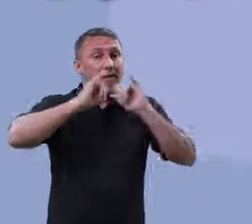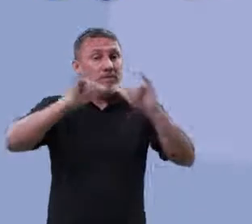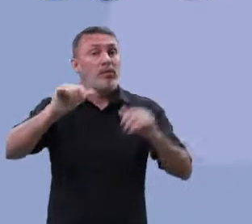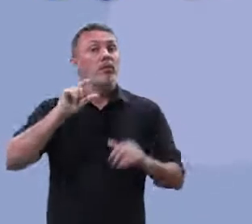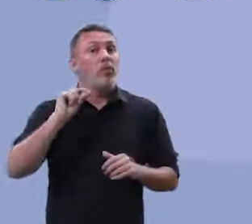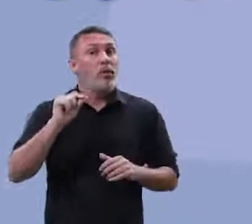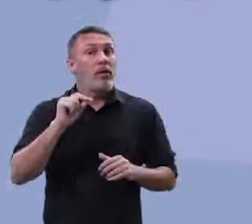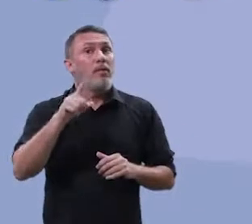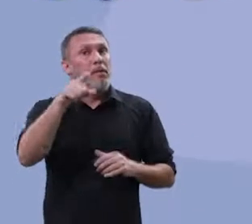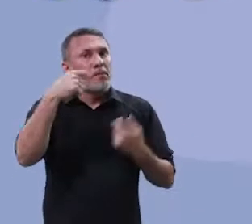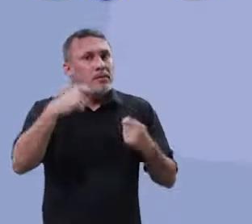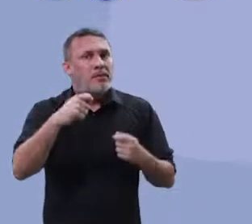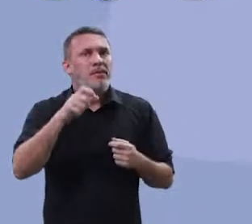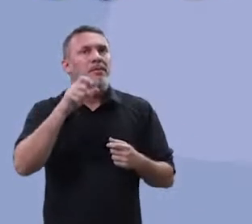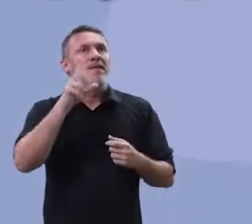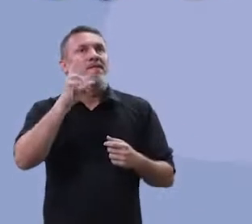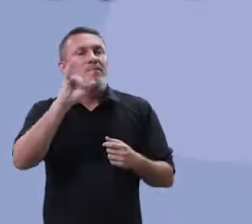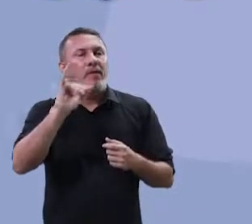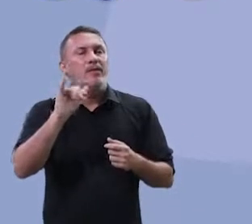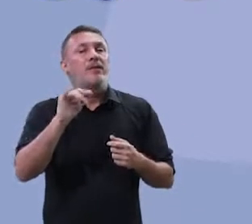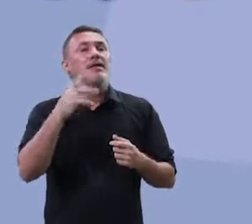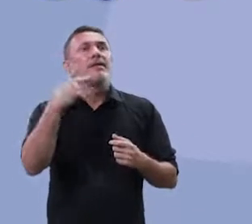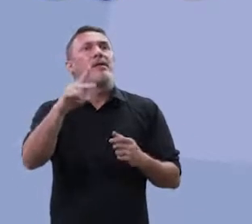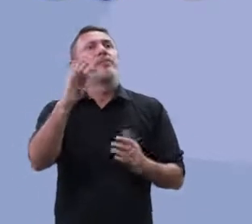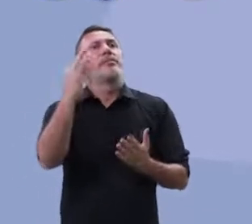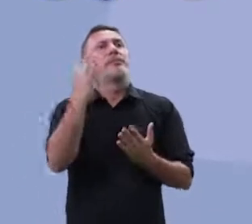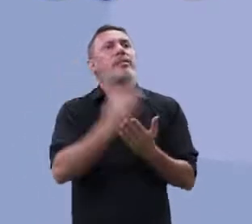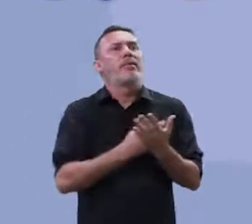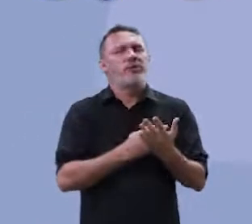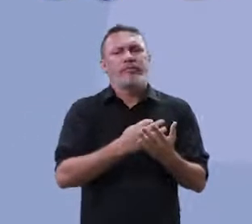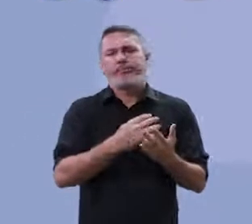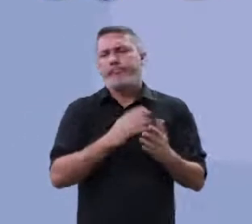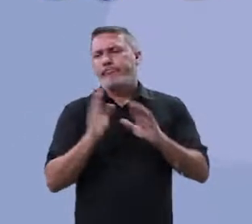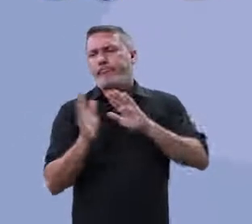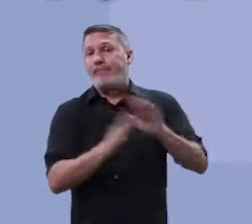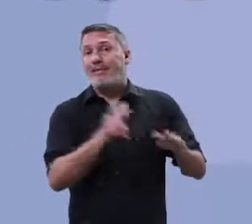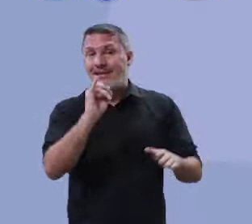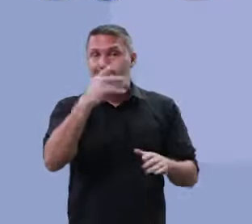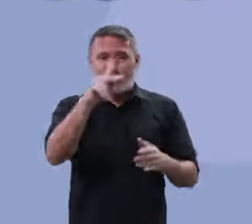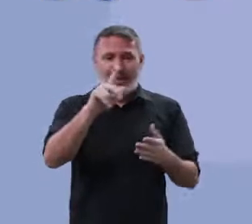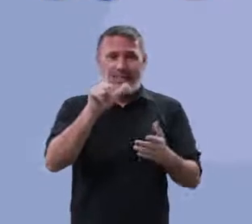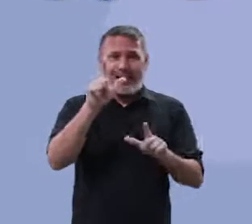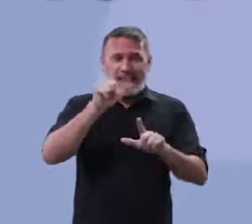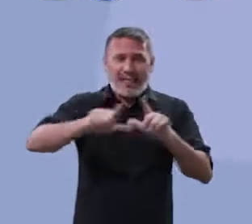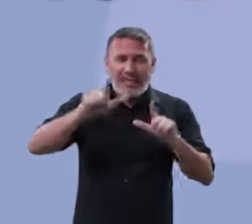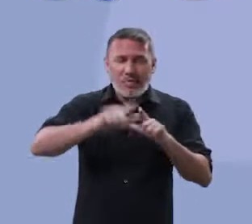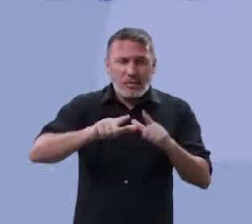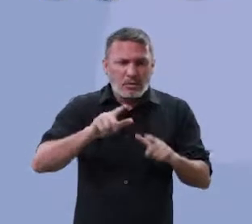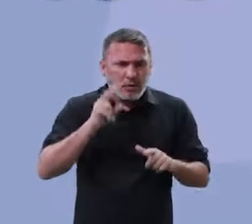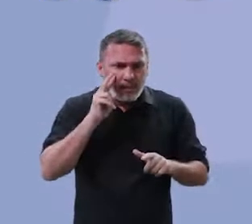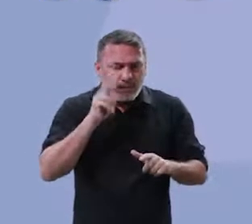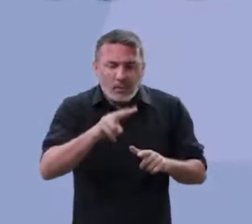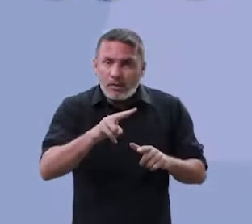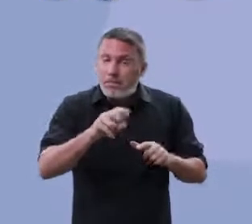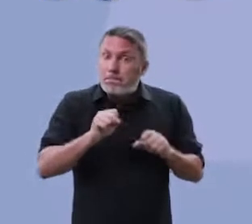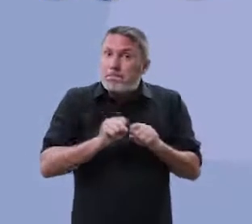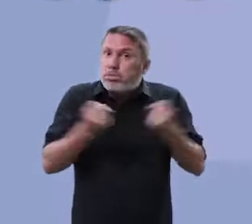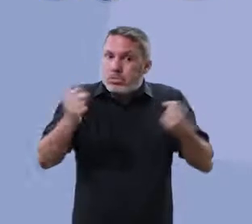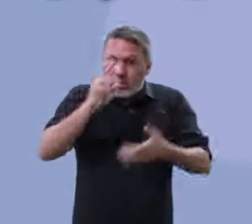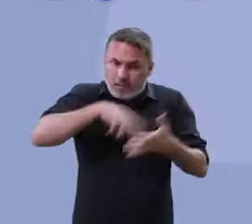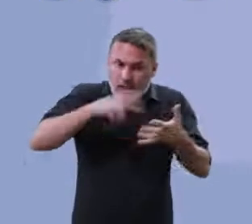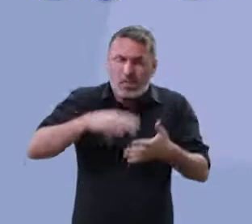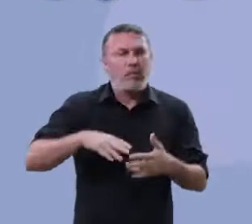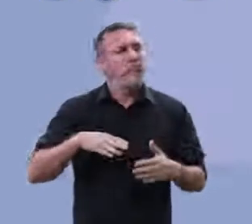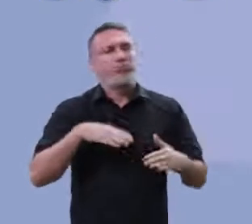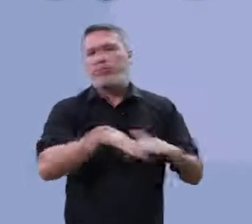fala o seguinte. A única coisa que você vai ser penalizado, seu texto nem vai ser corrigido se sua letra for ilegível. Eles não vão